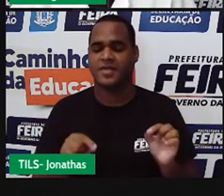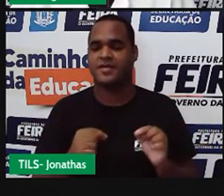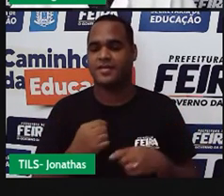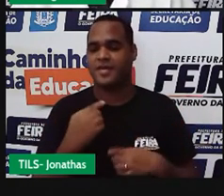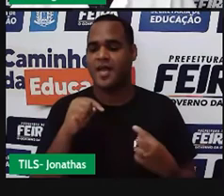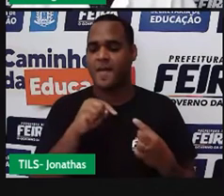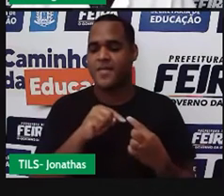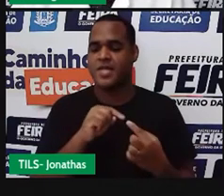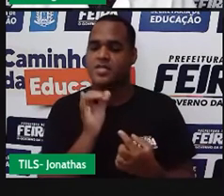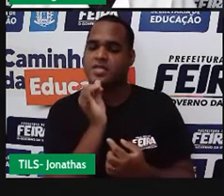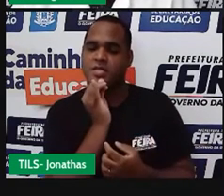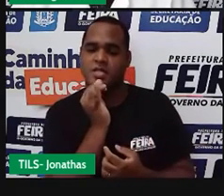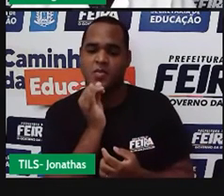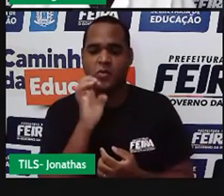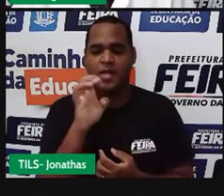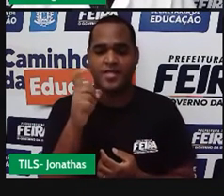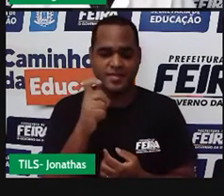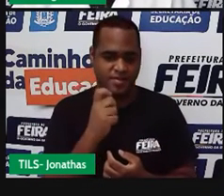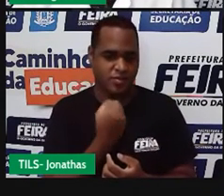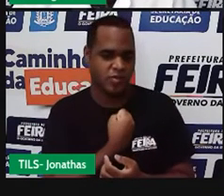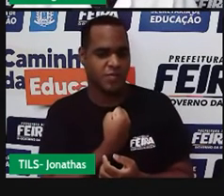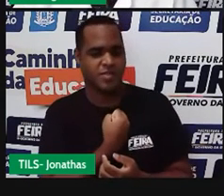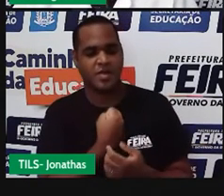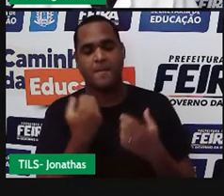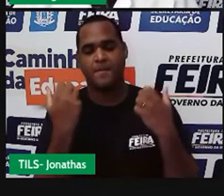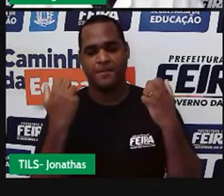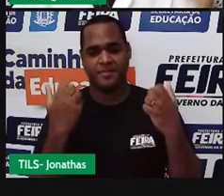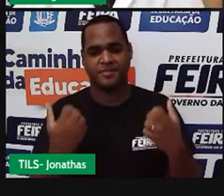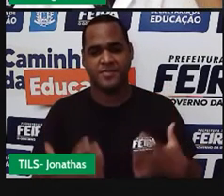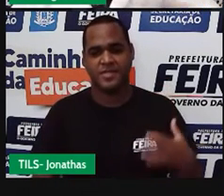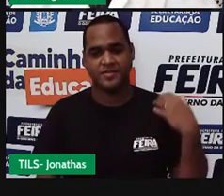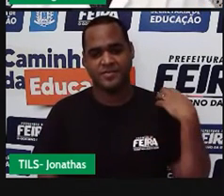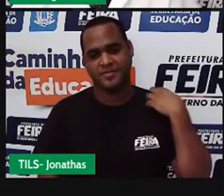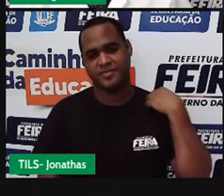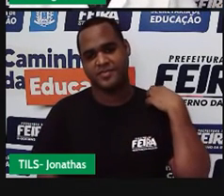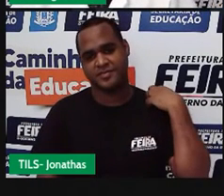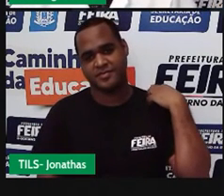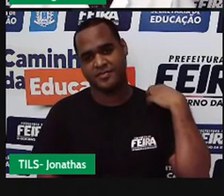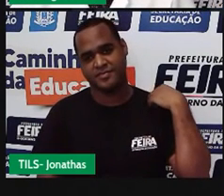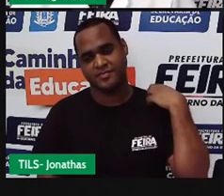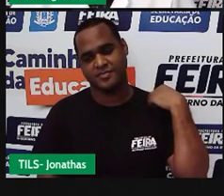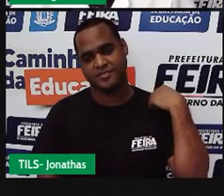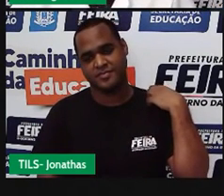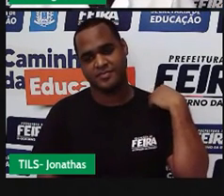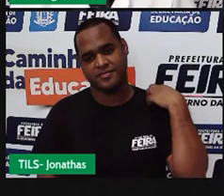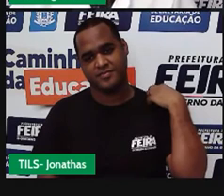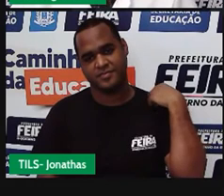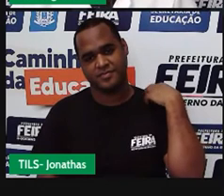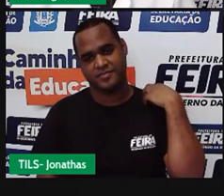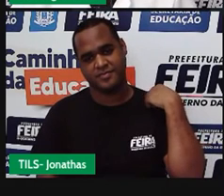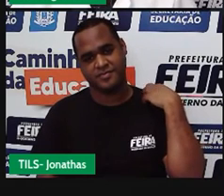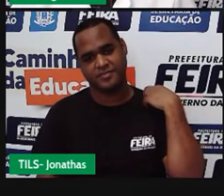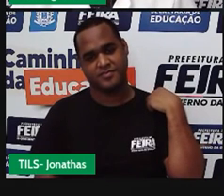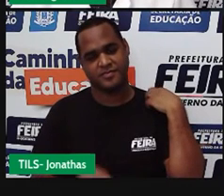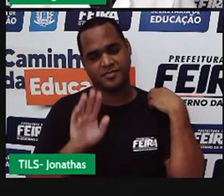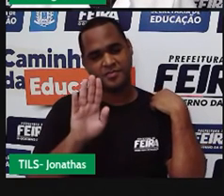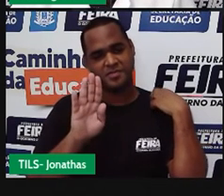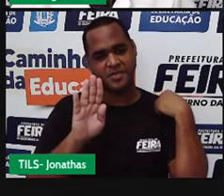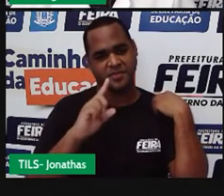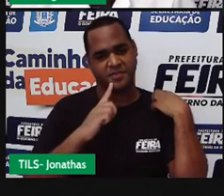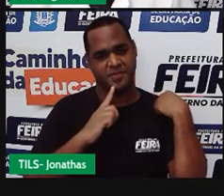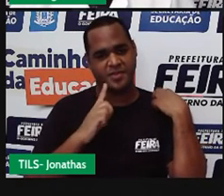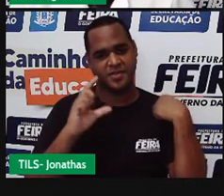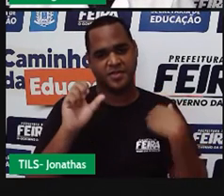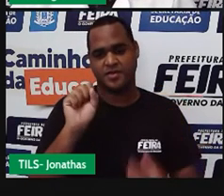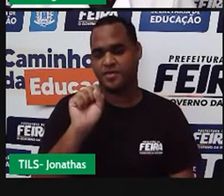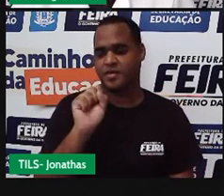expressão numérica. Vamos ali para a letrinha B. Você tem uma conta de